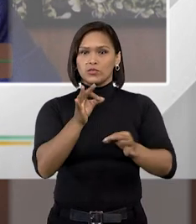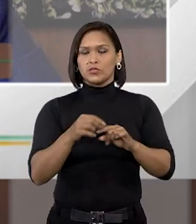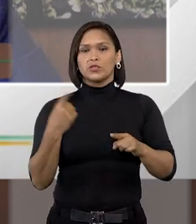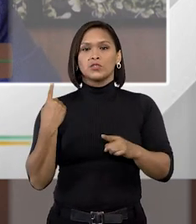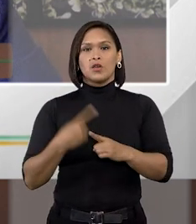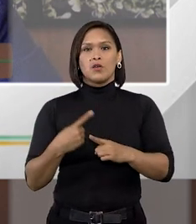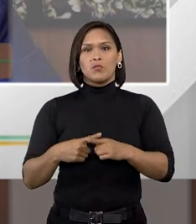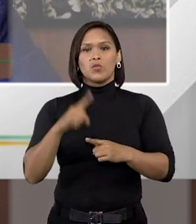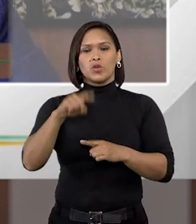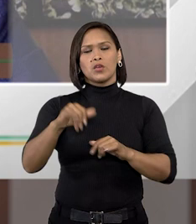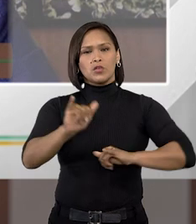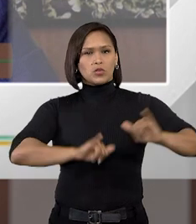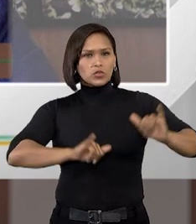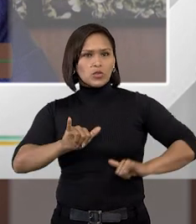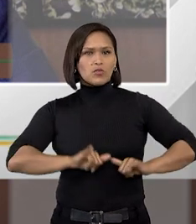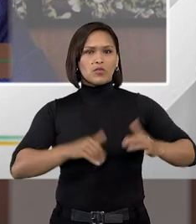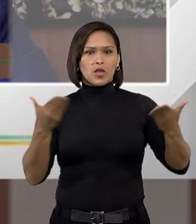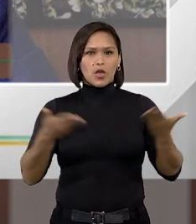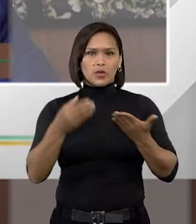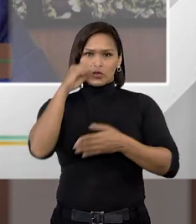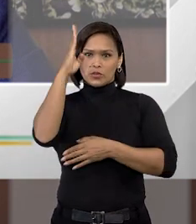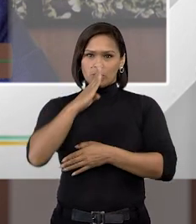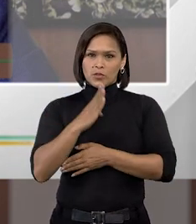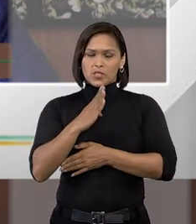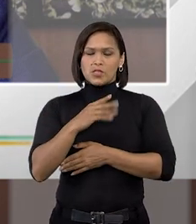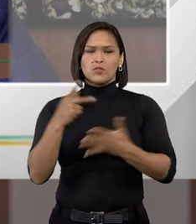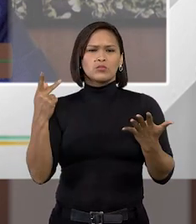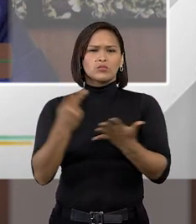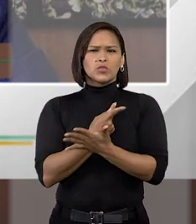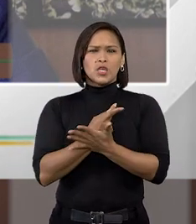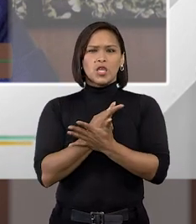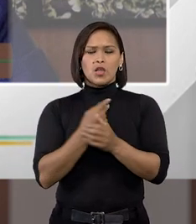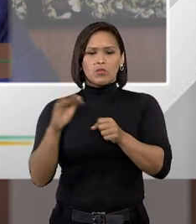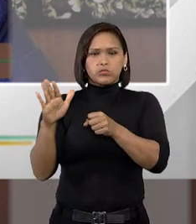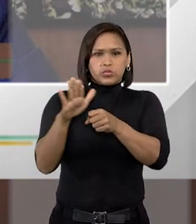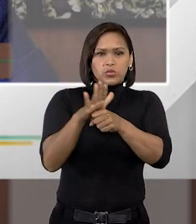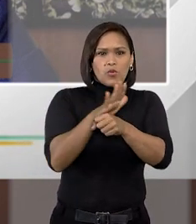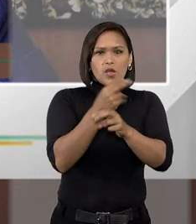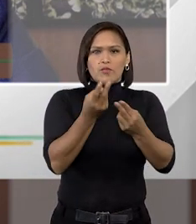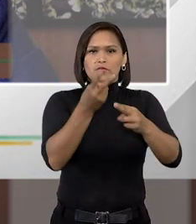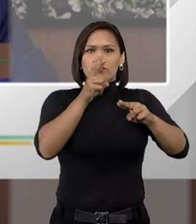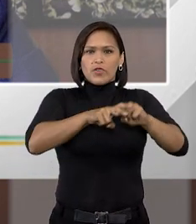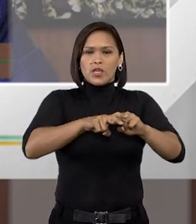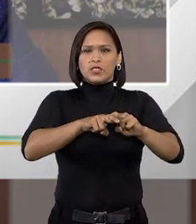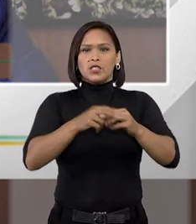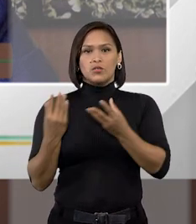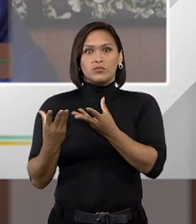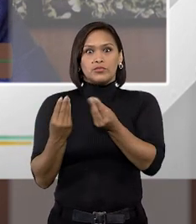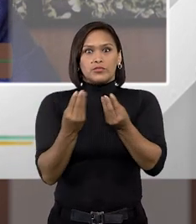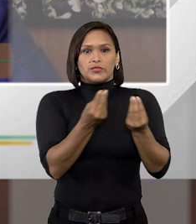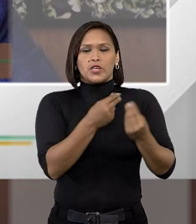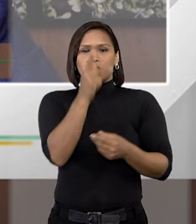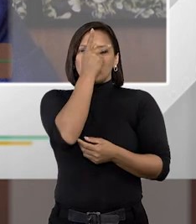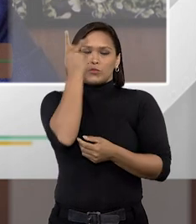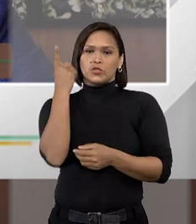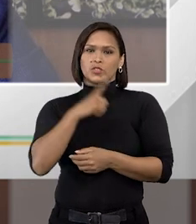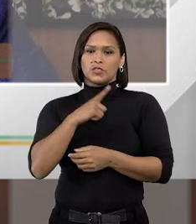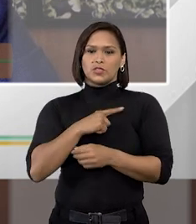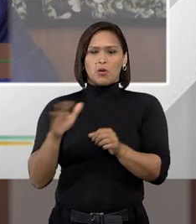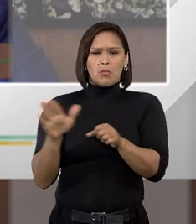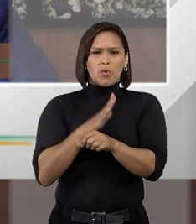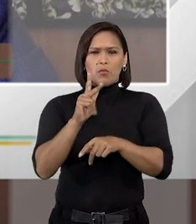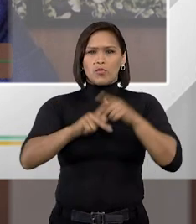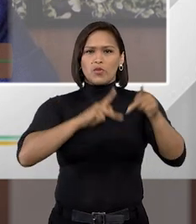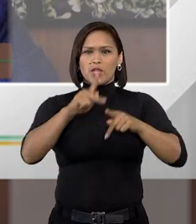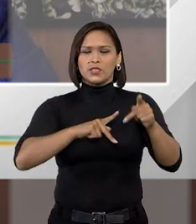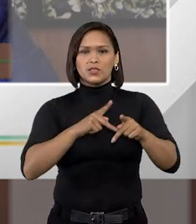nós sofremos hoje no Brasil um fenômeno de superencarceramento, de hiperencarceramento. Temos uma das maiores